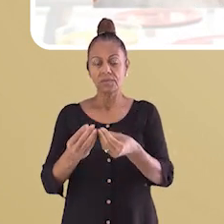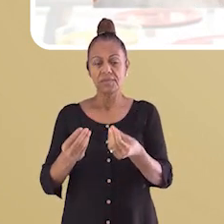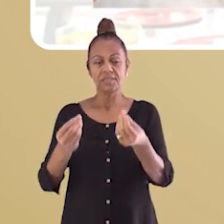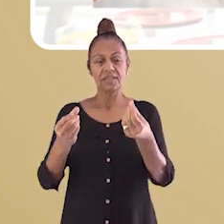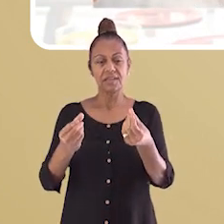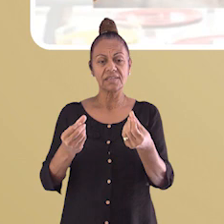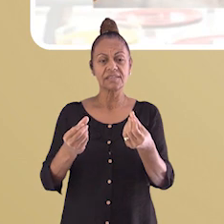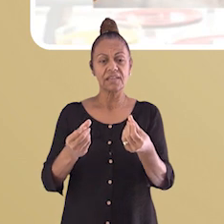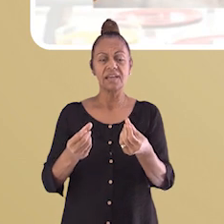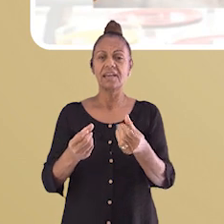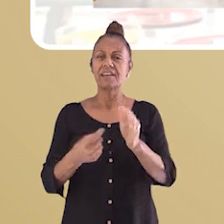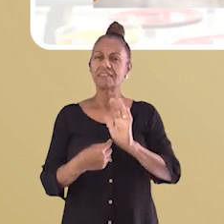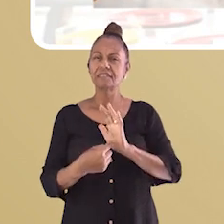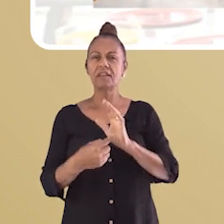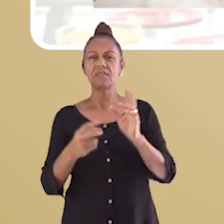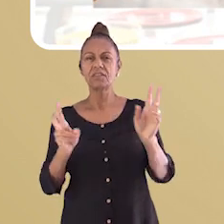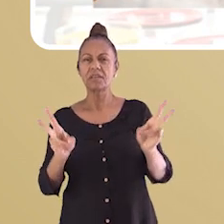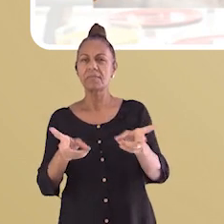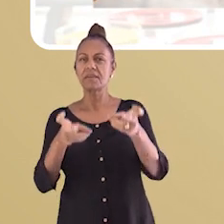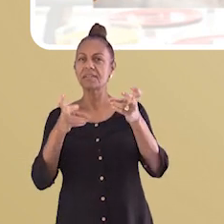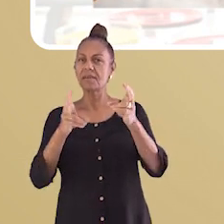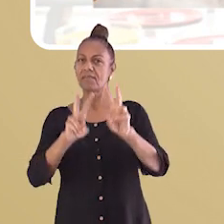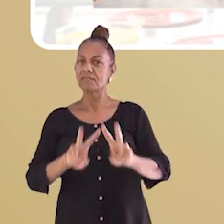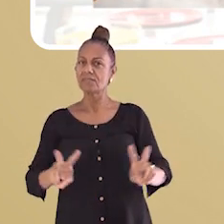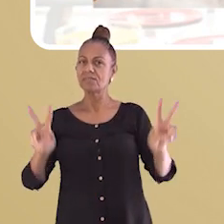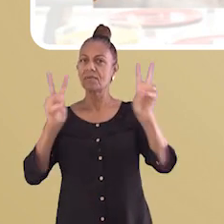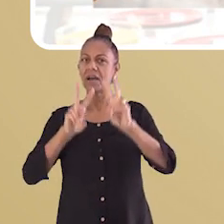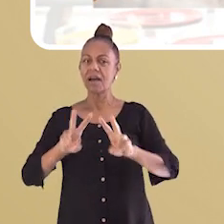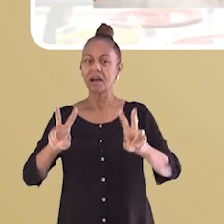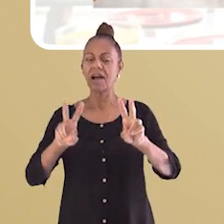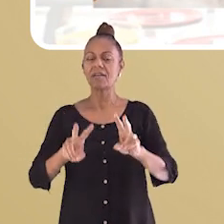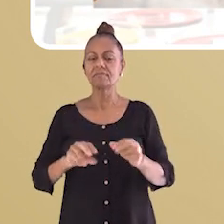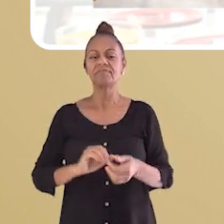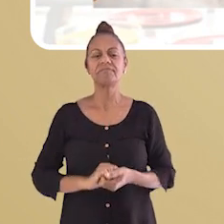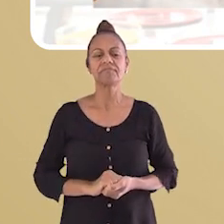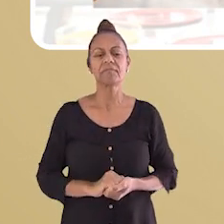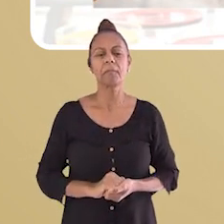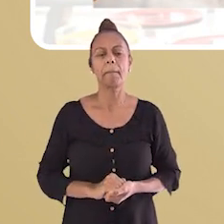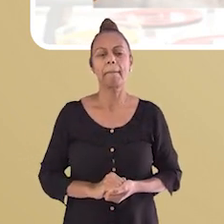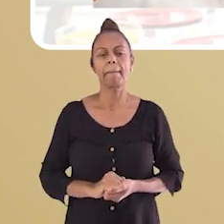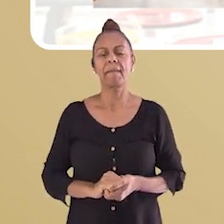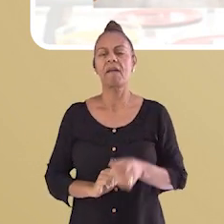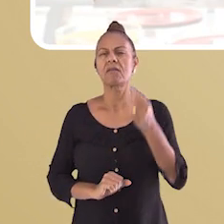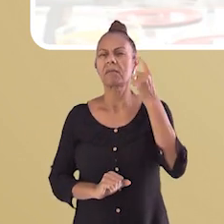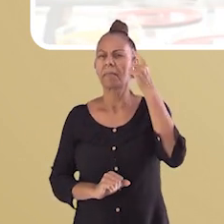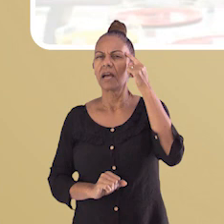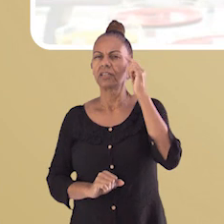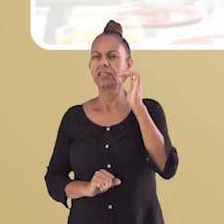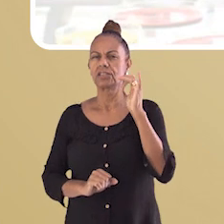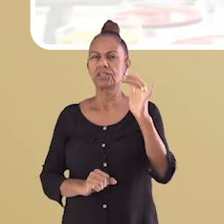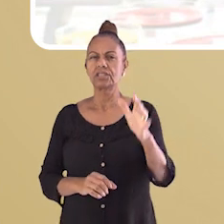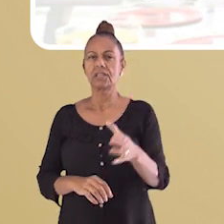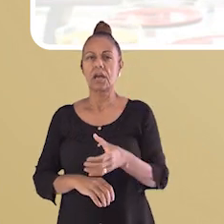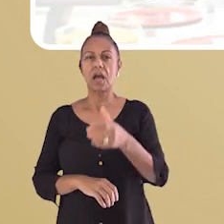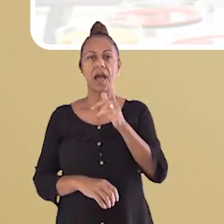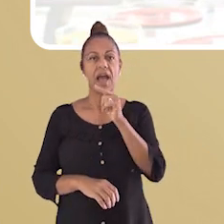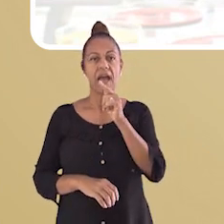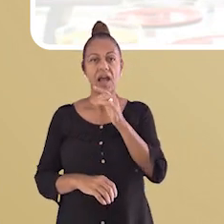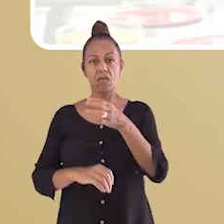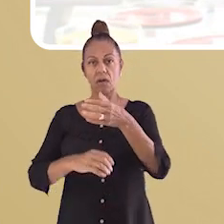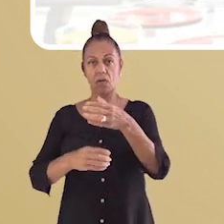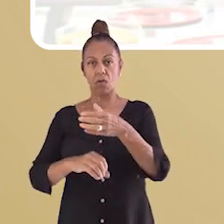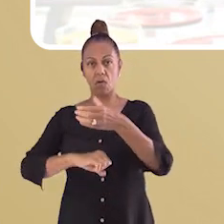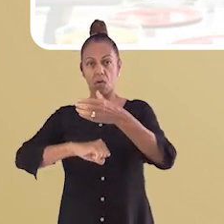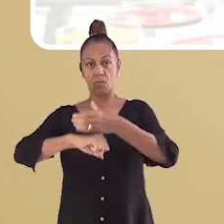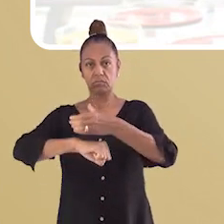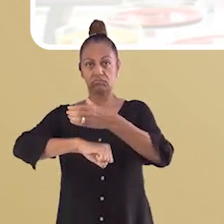heterogêneas, e o aspecto visual ajuda muito nessa classificação. Vamos entender cada uma delas? Imagine que temos três copos d